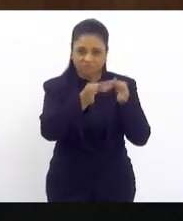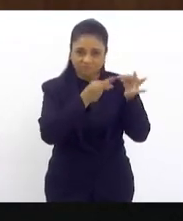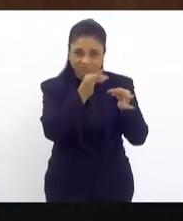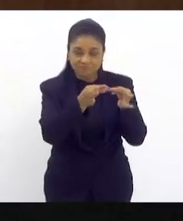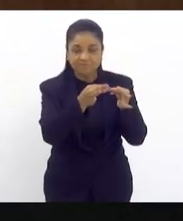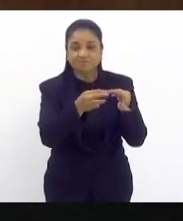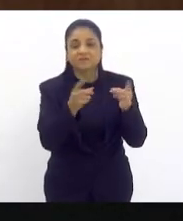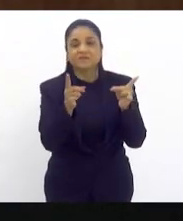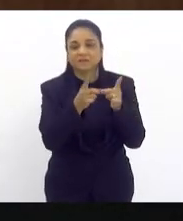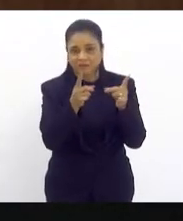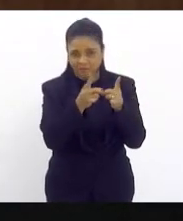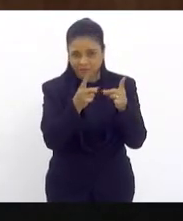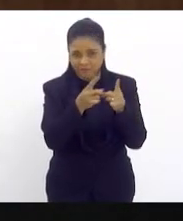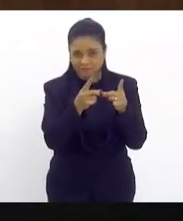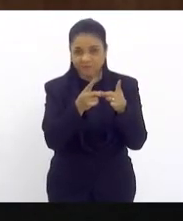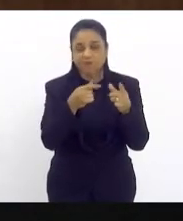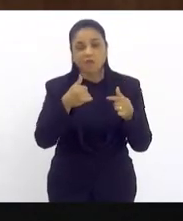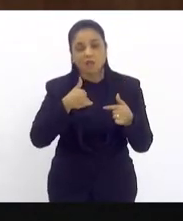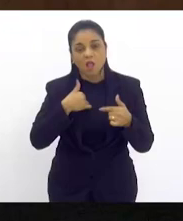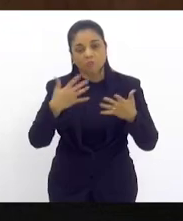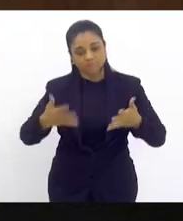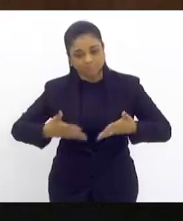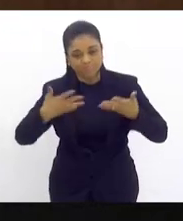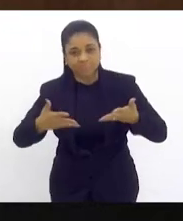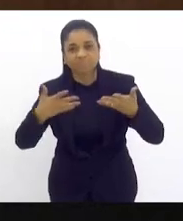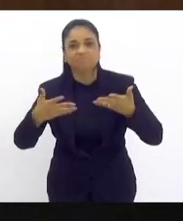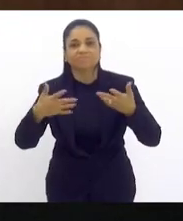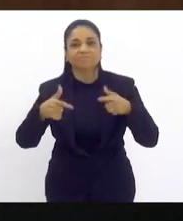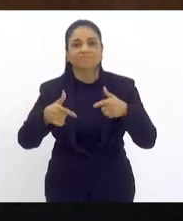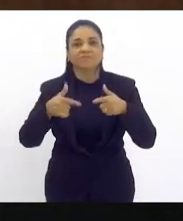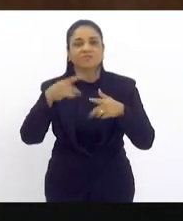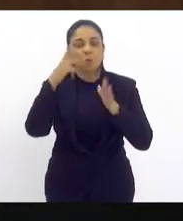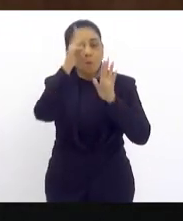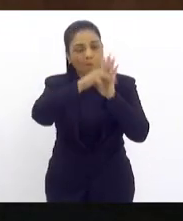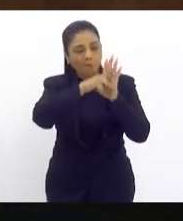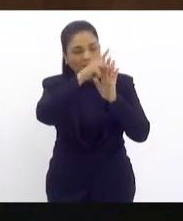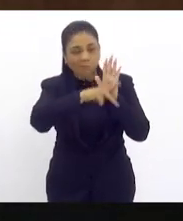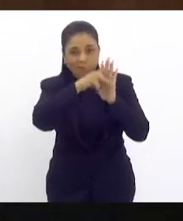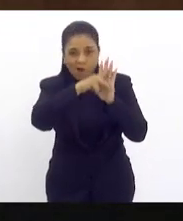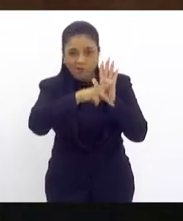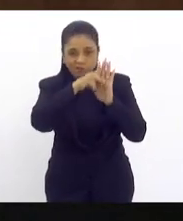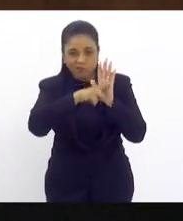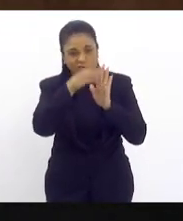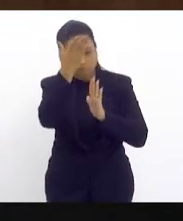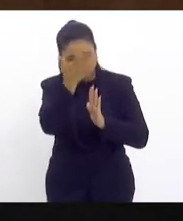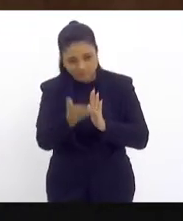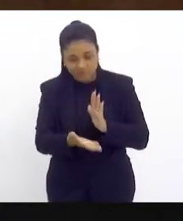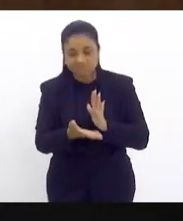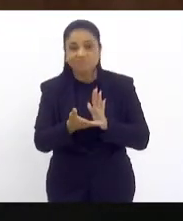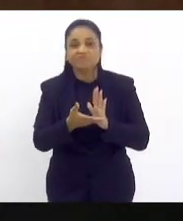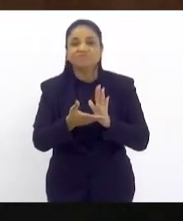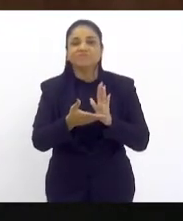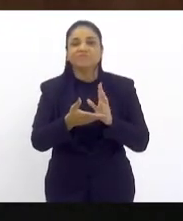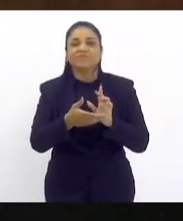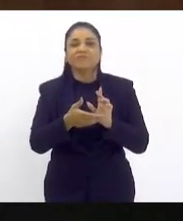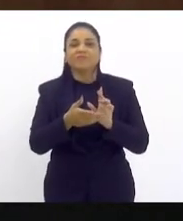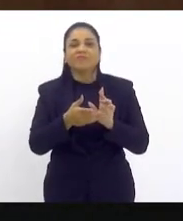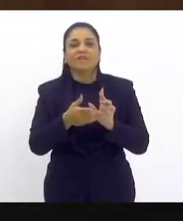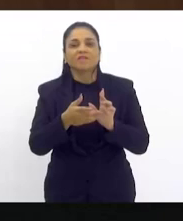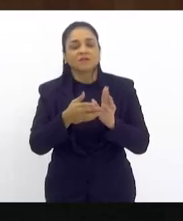aqui que, do nosso entusiasmo de ver o projeto de vossa excelência, e a gente espera que ele seja